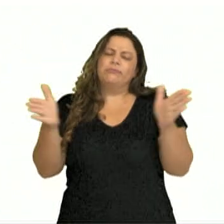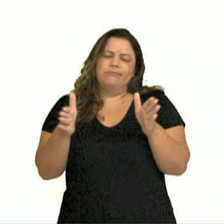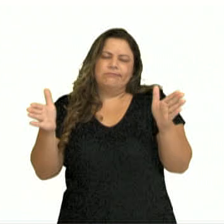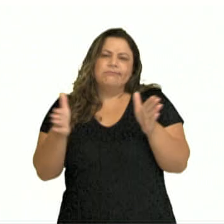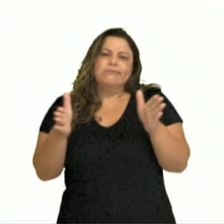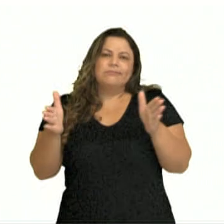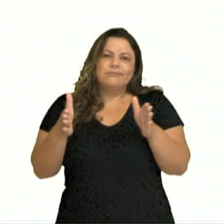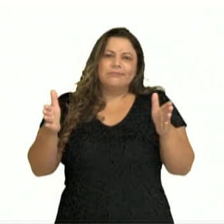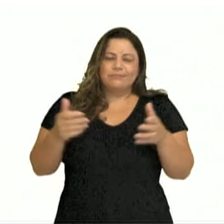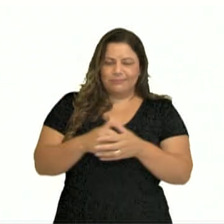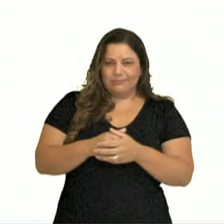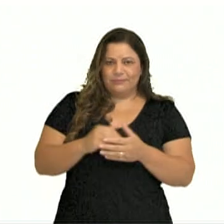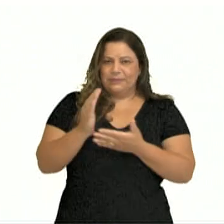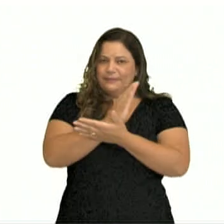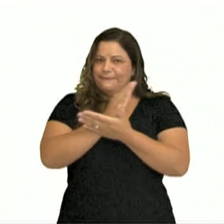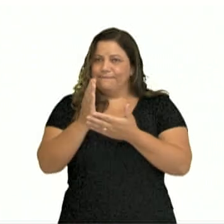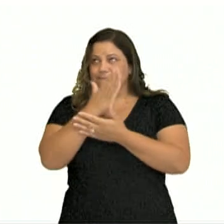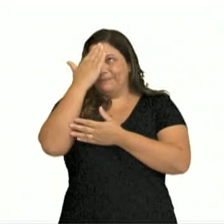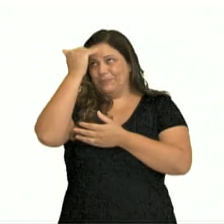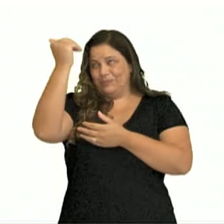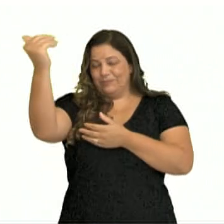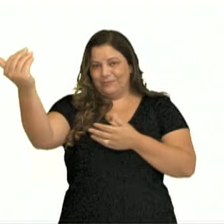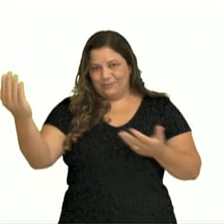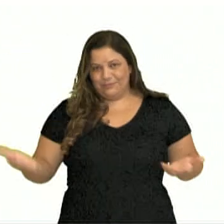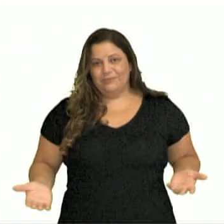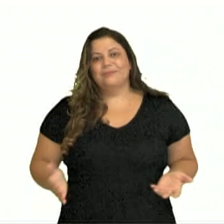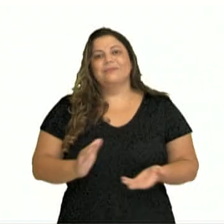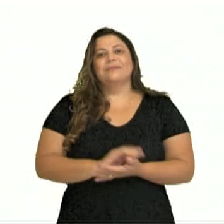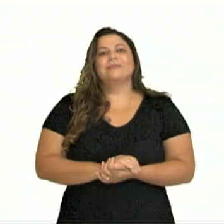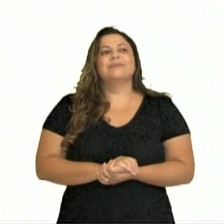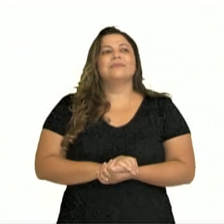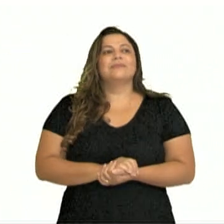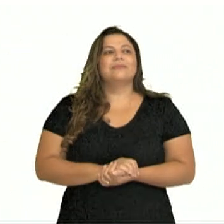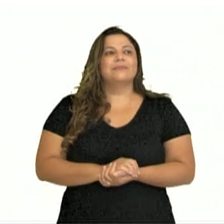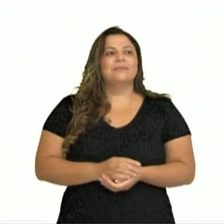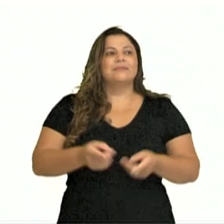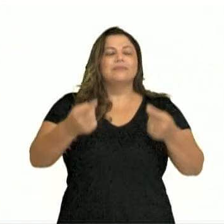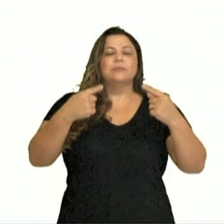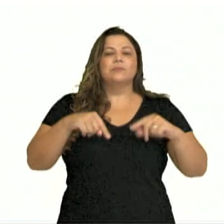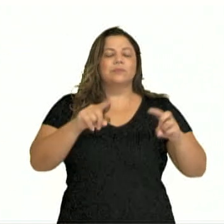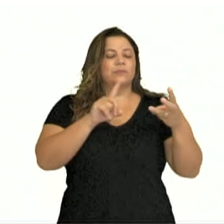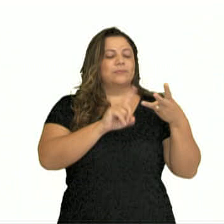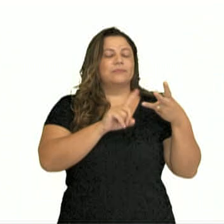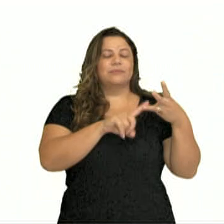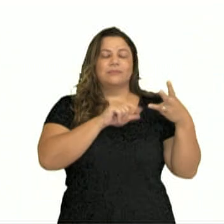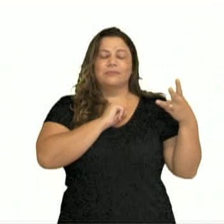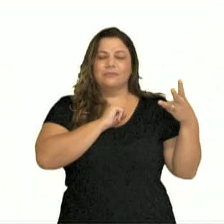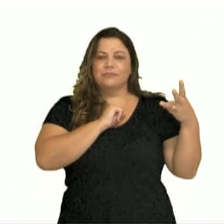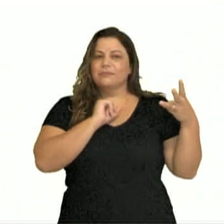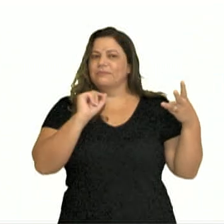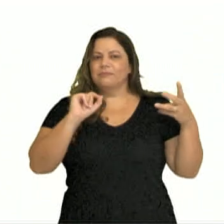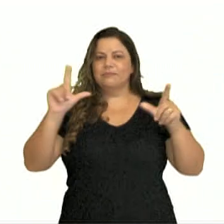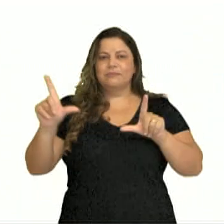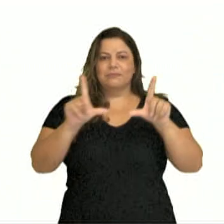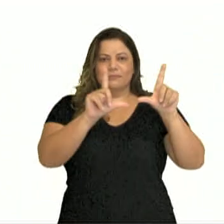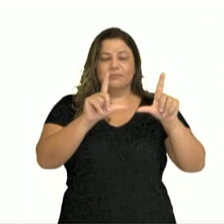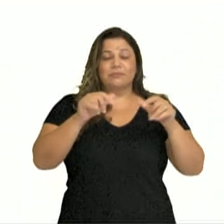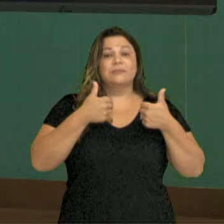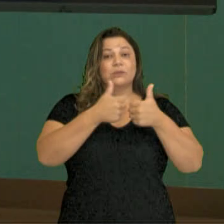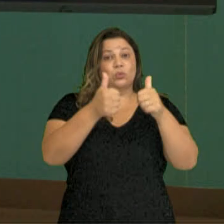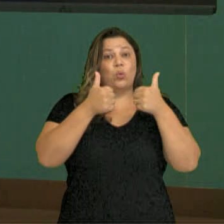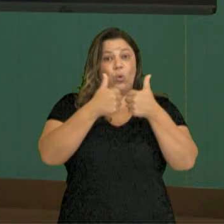grandes, alguns muito famosos. E a terceira imagem, o que temos? Temos um